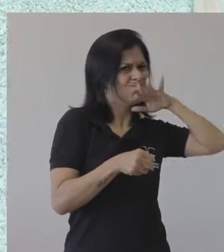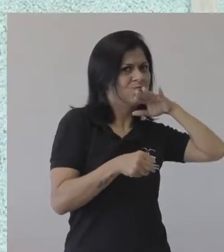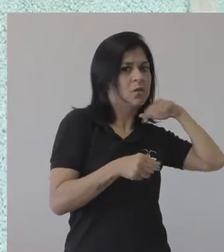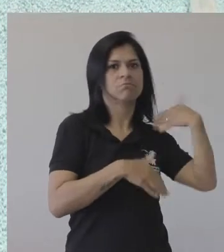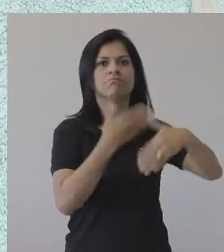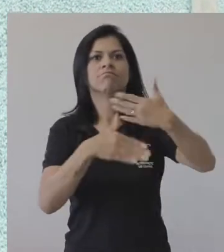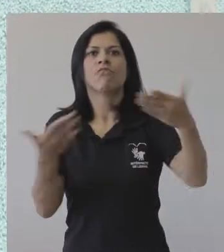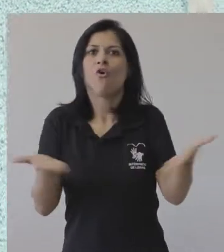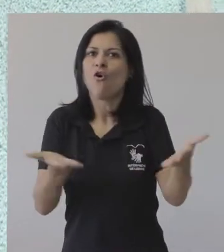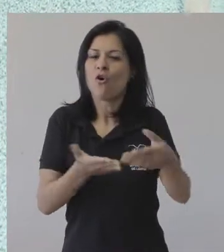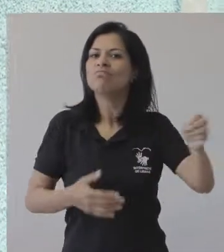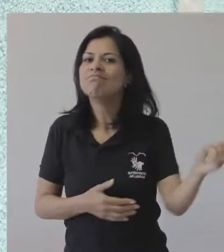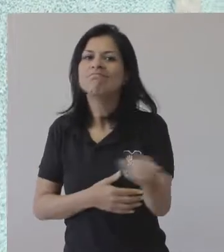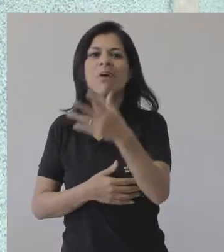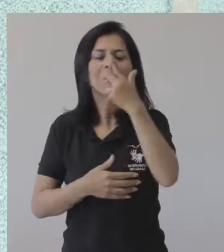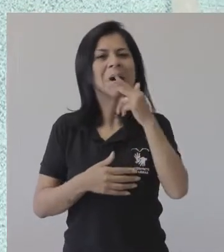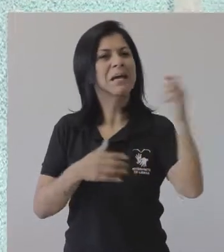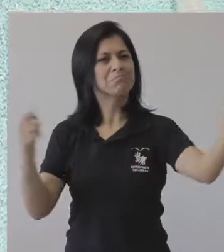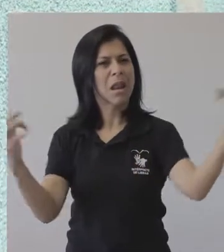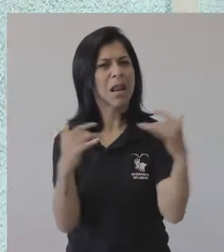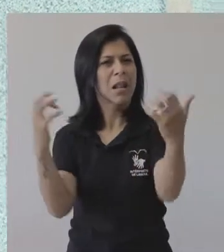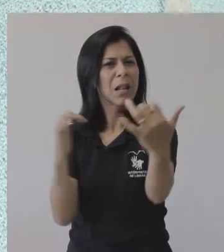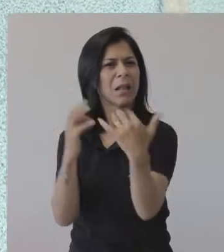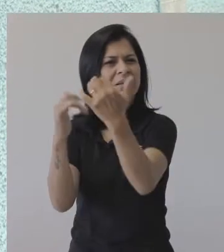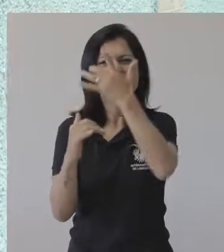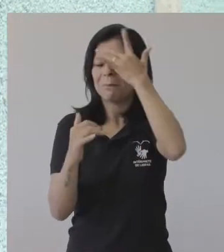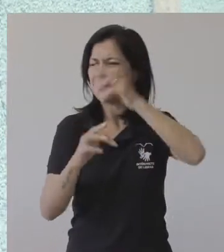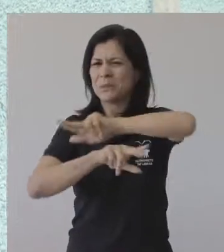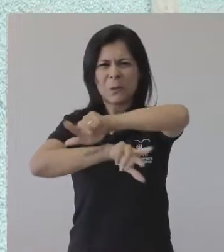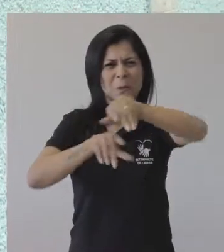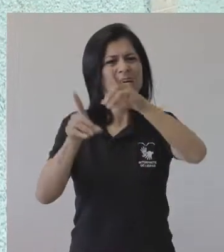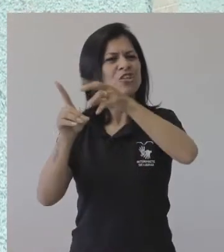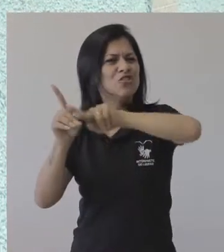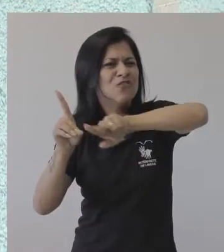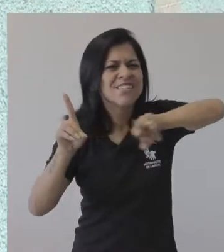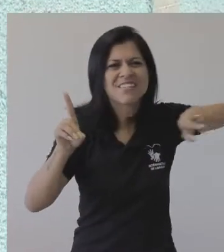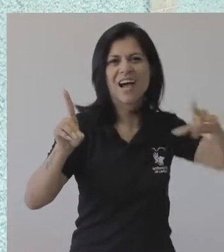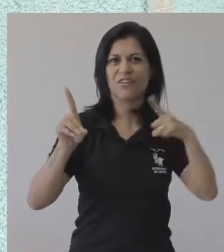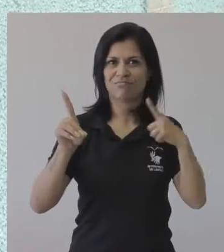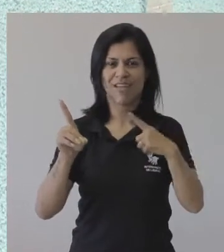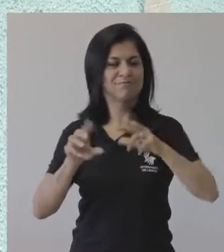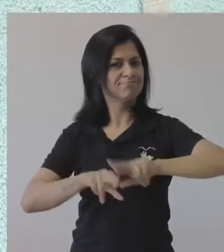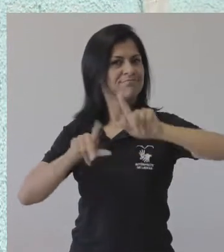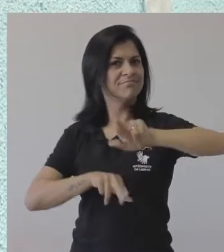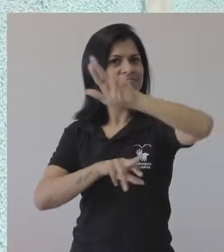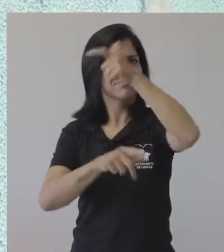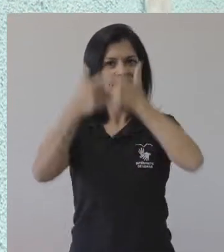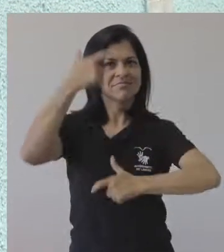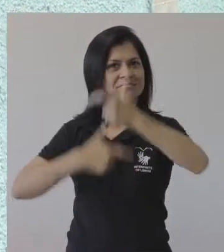a universidade está muito mais plural, está muito mais diversa no que diz respeito aos seus